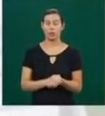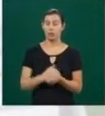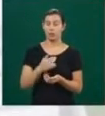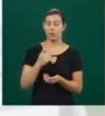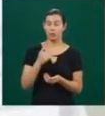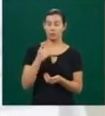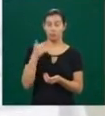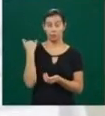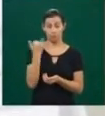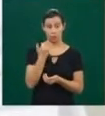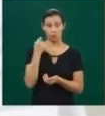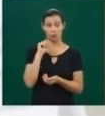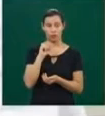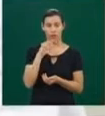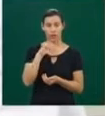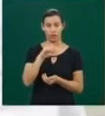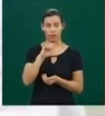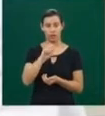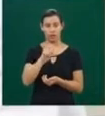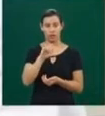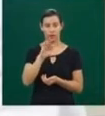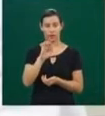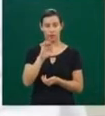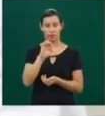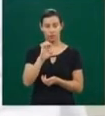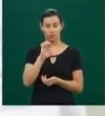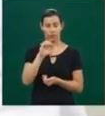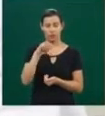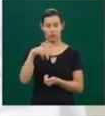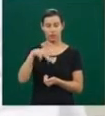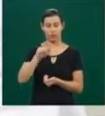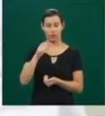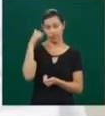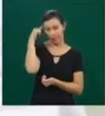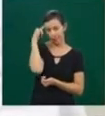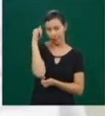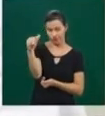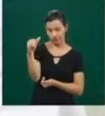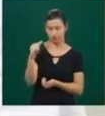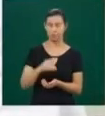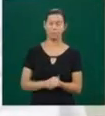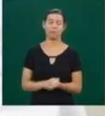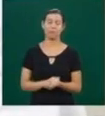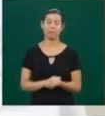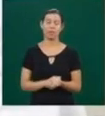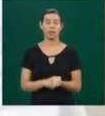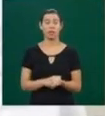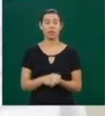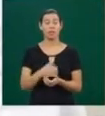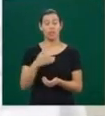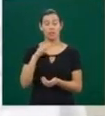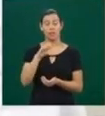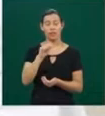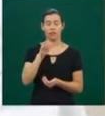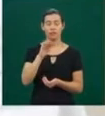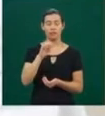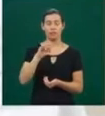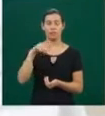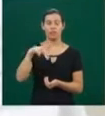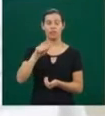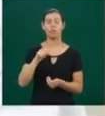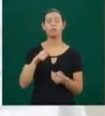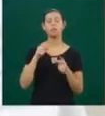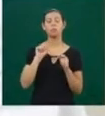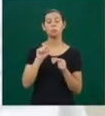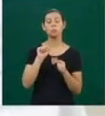Onde é que a gente tem cafeína? A gente tem cafeína no café, tem muitas famílias que acostumam a dar leite com café. A gente tem cafeína no chocolate